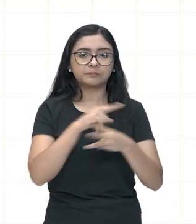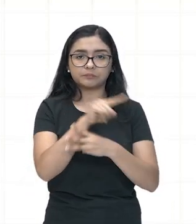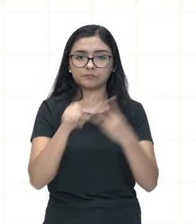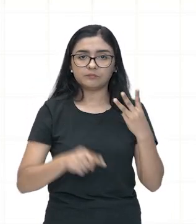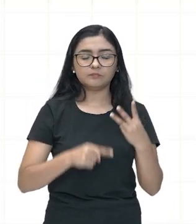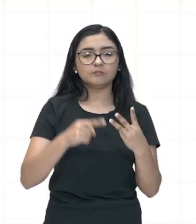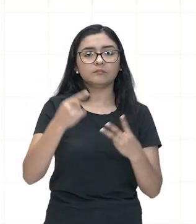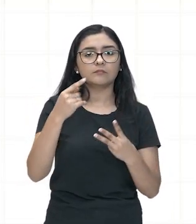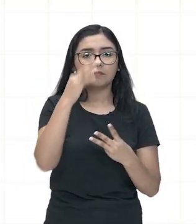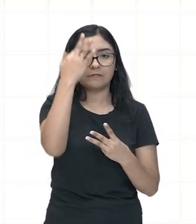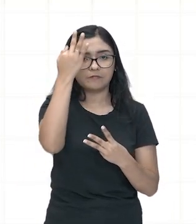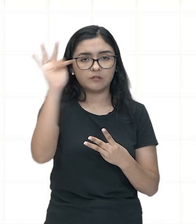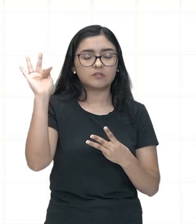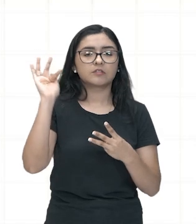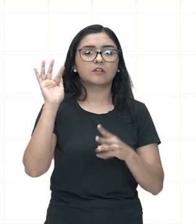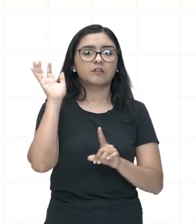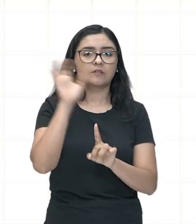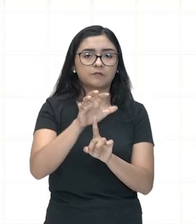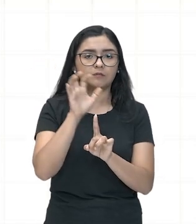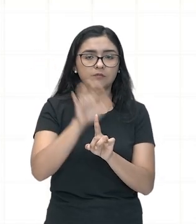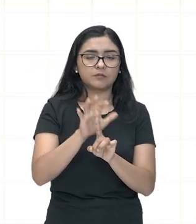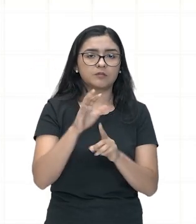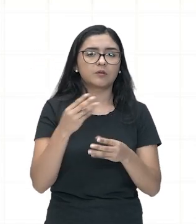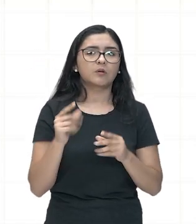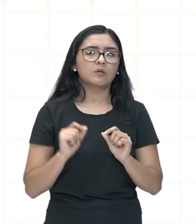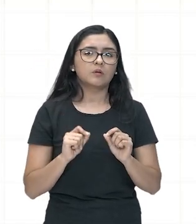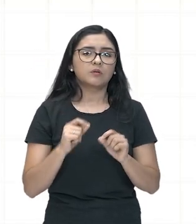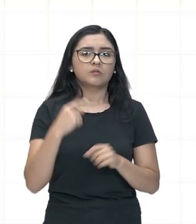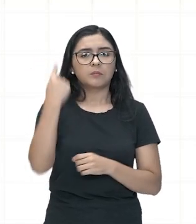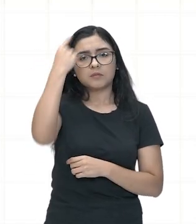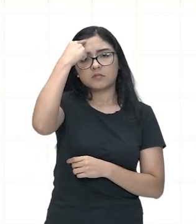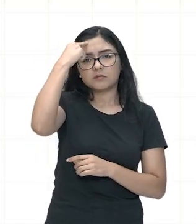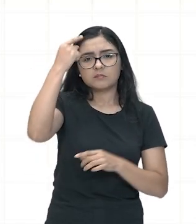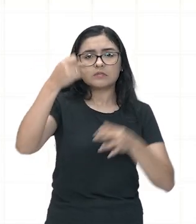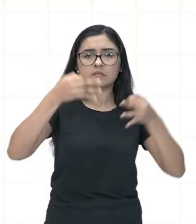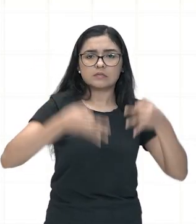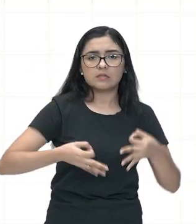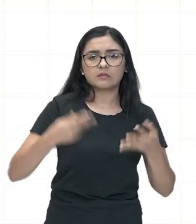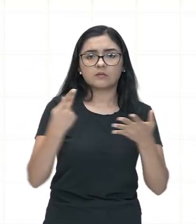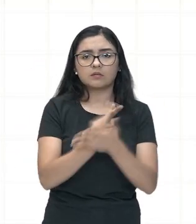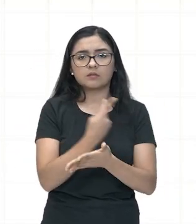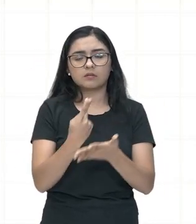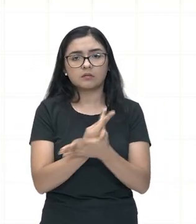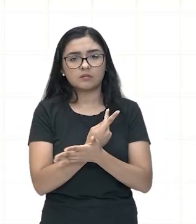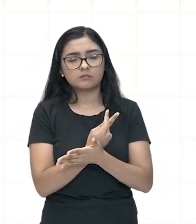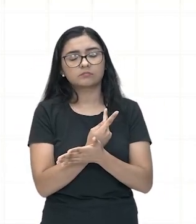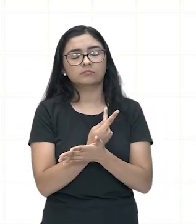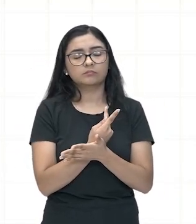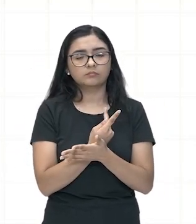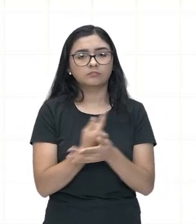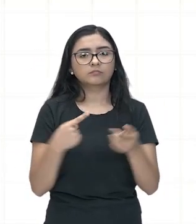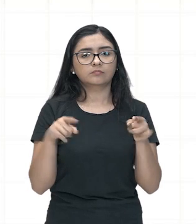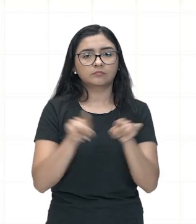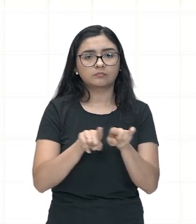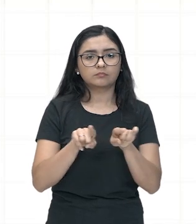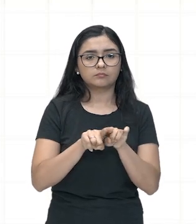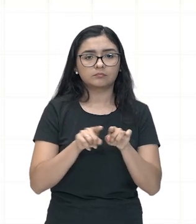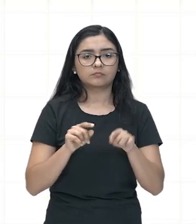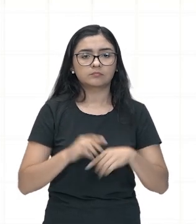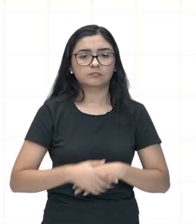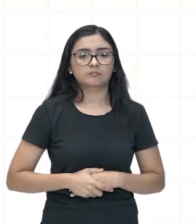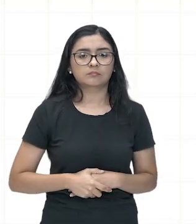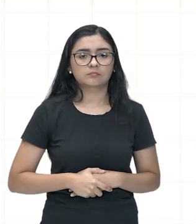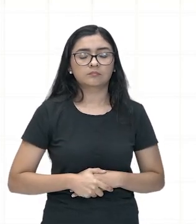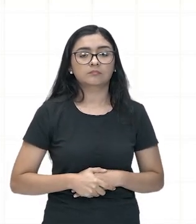influenciaram como pensamos sobre o que é certo ou errado, a noção do que é certo e do que é errado. É parte